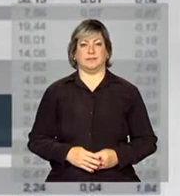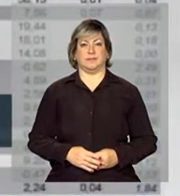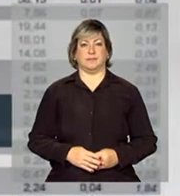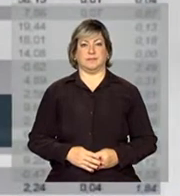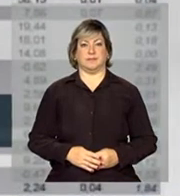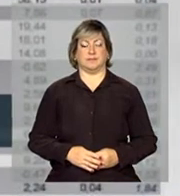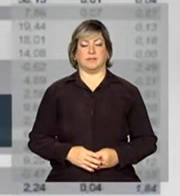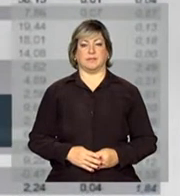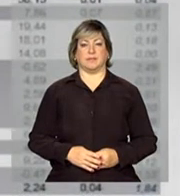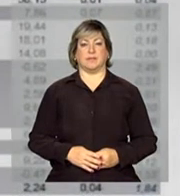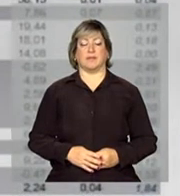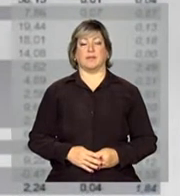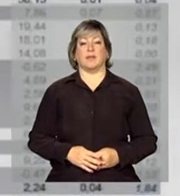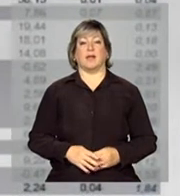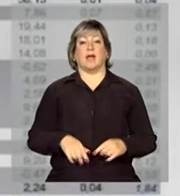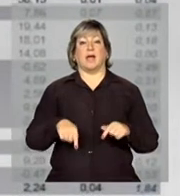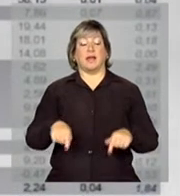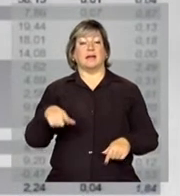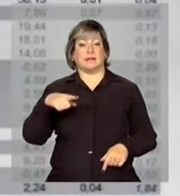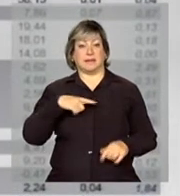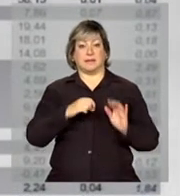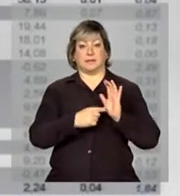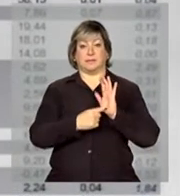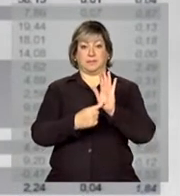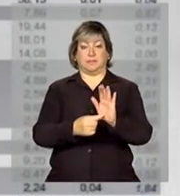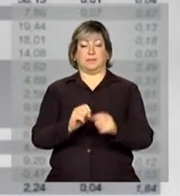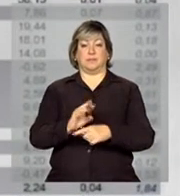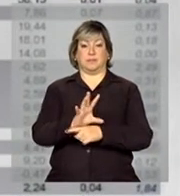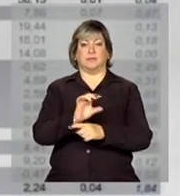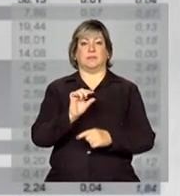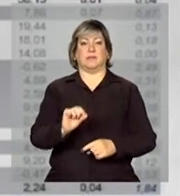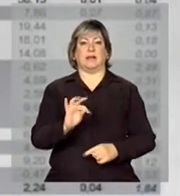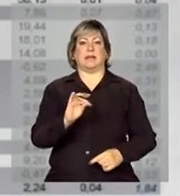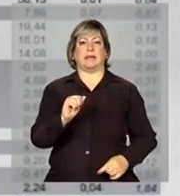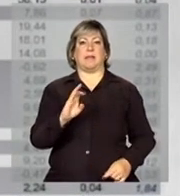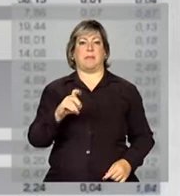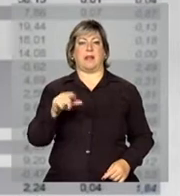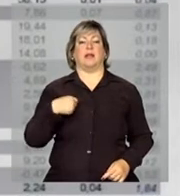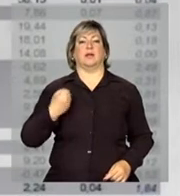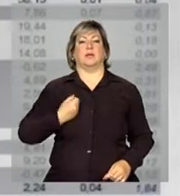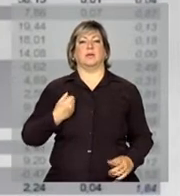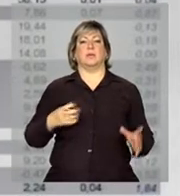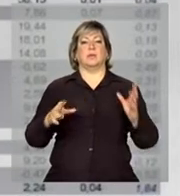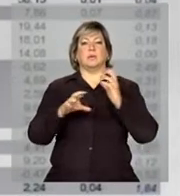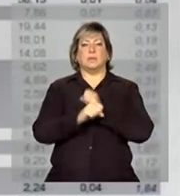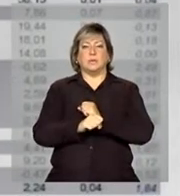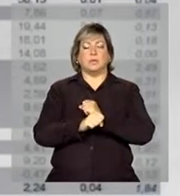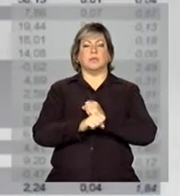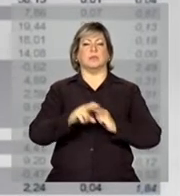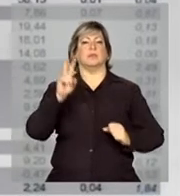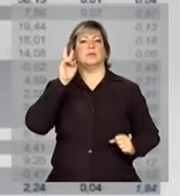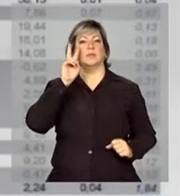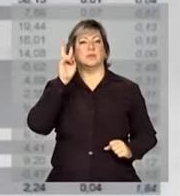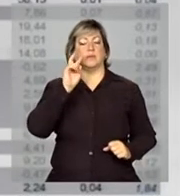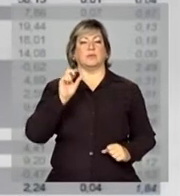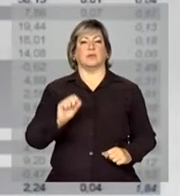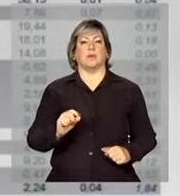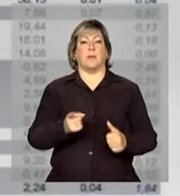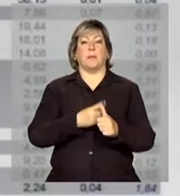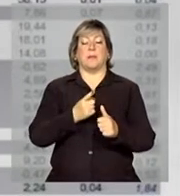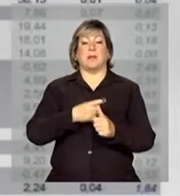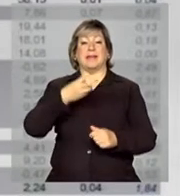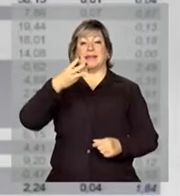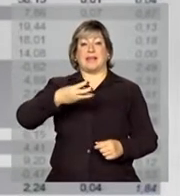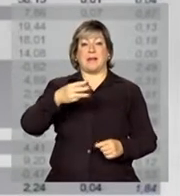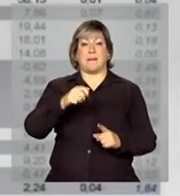Aqui nós temos uma tabela com alguns números referentes ao primeiro trimestre